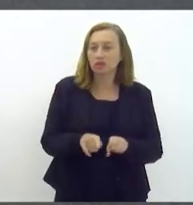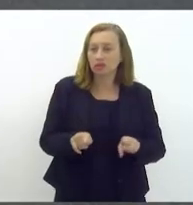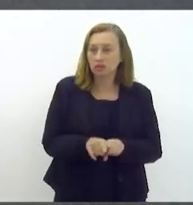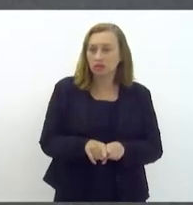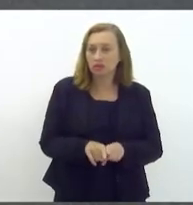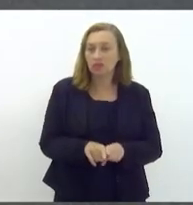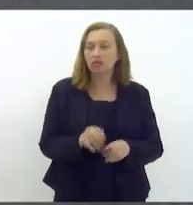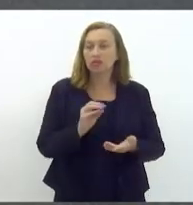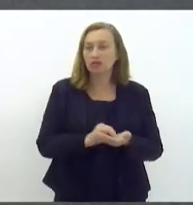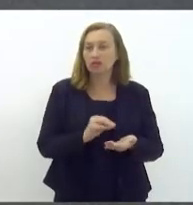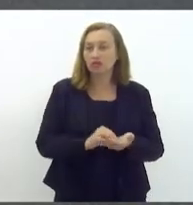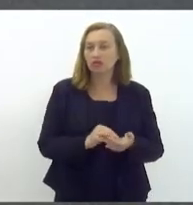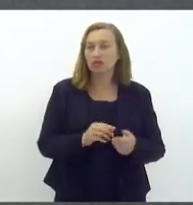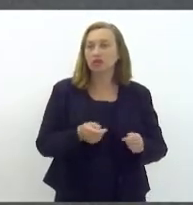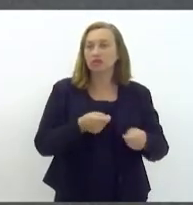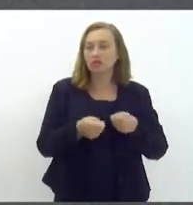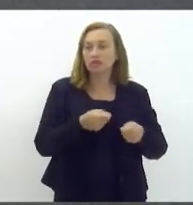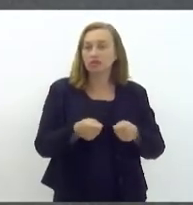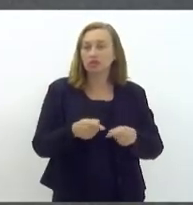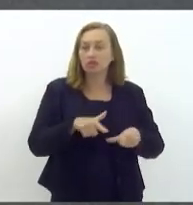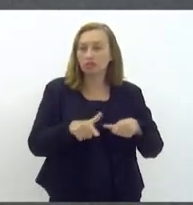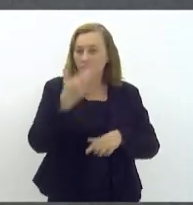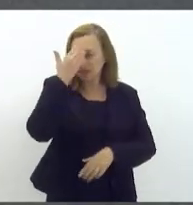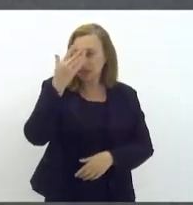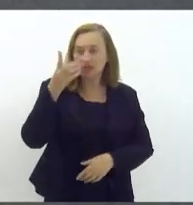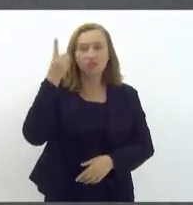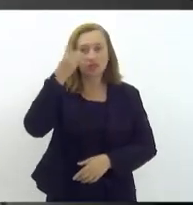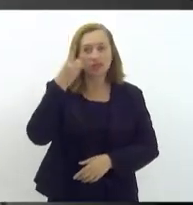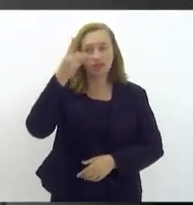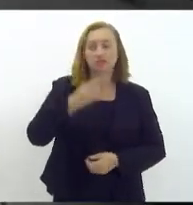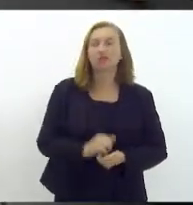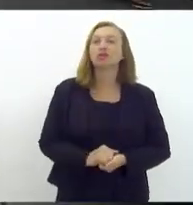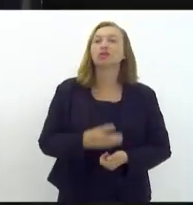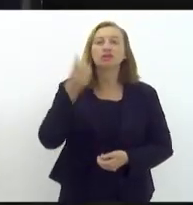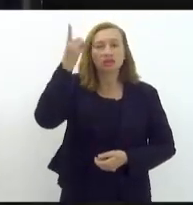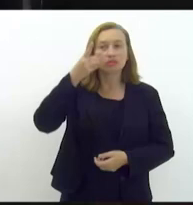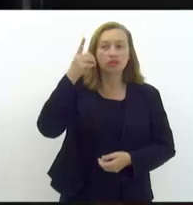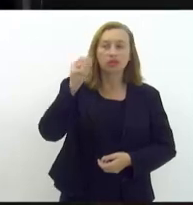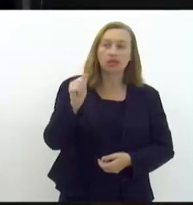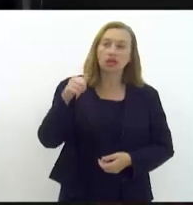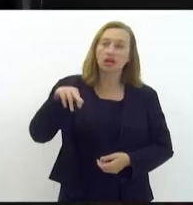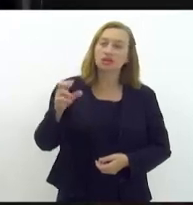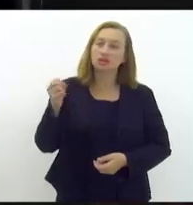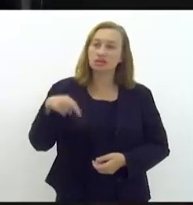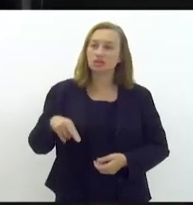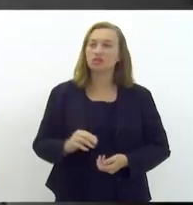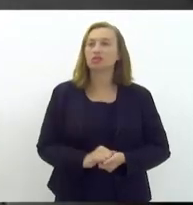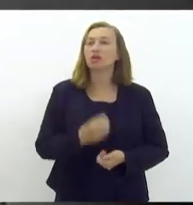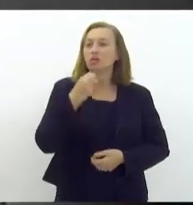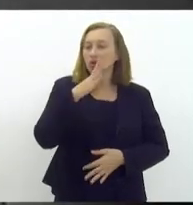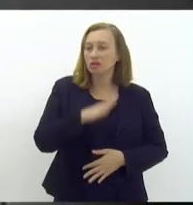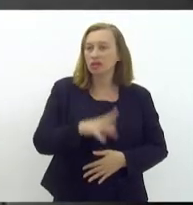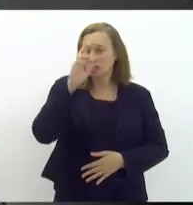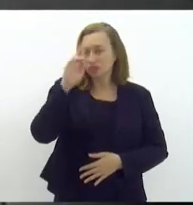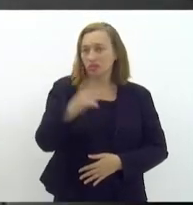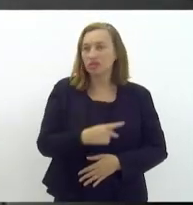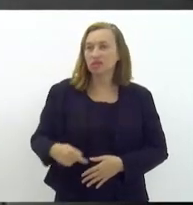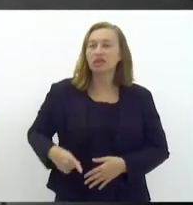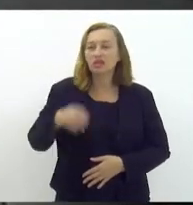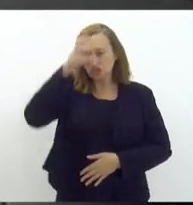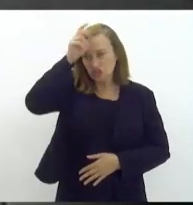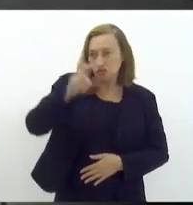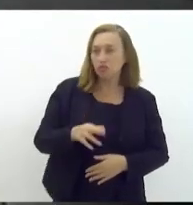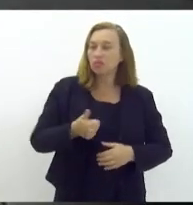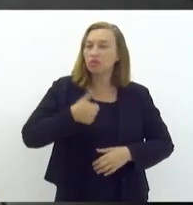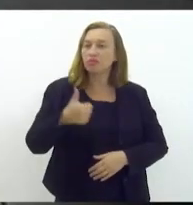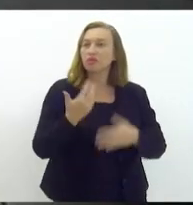da desregulamentação do trabalho obrigada deputada deputado Anderson Moraes boa tarde presidente Aju primeiro